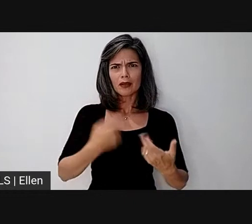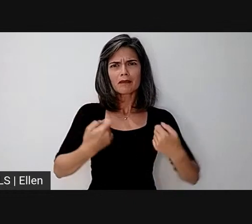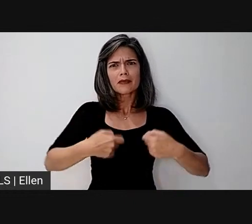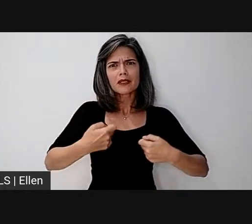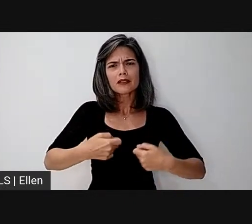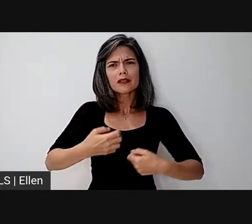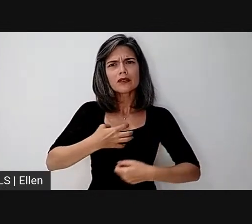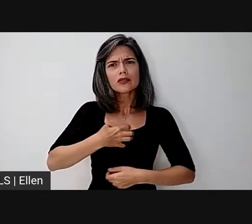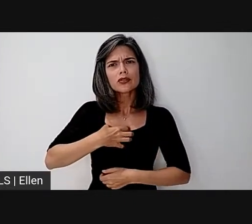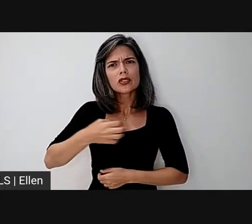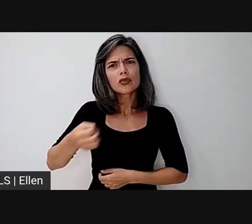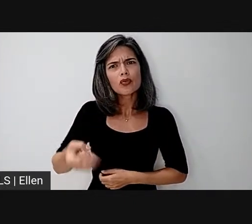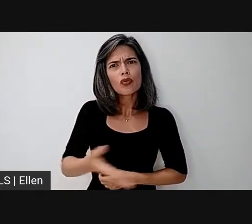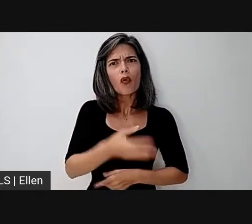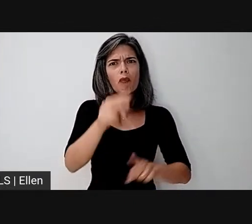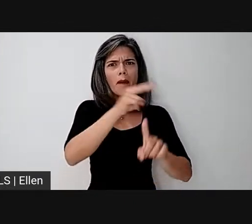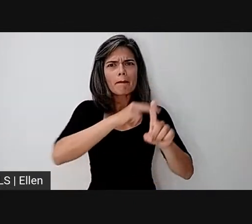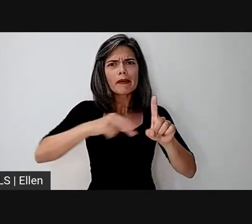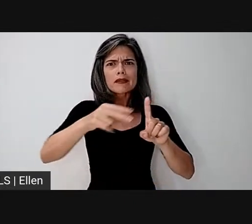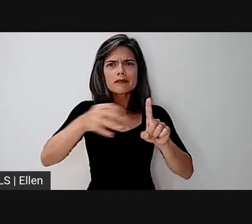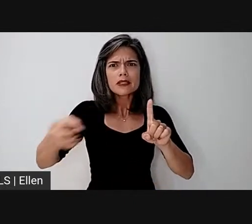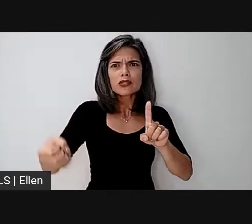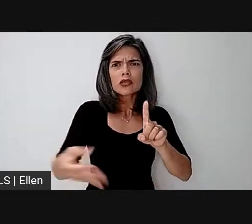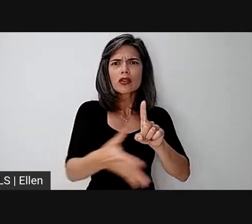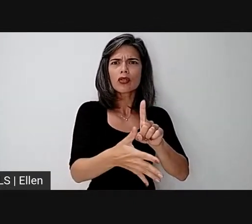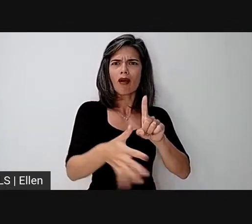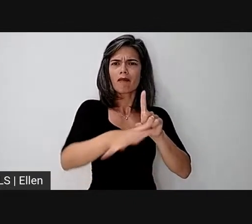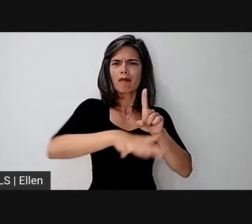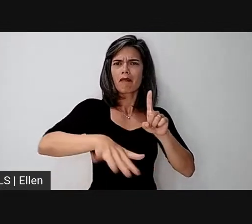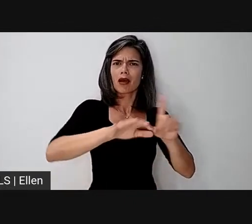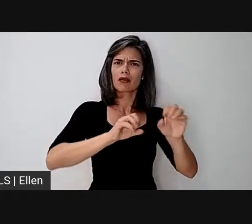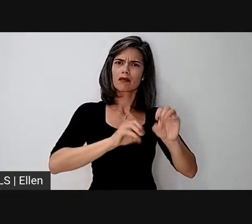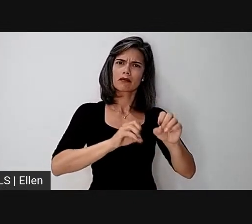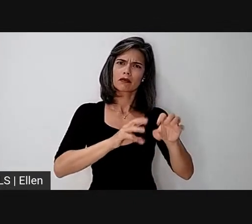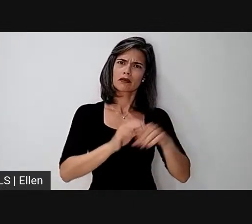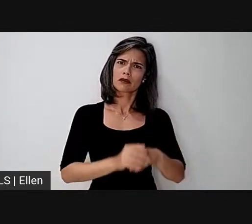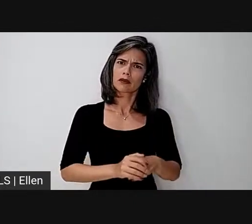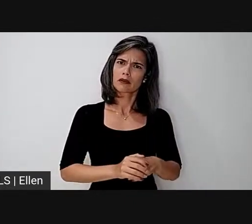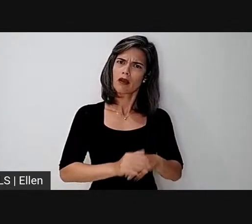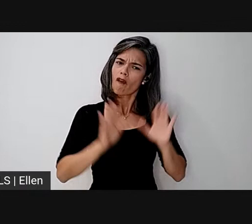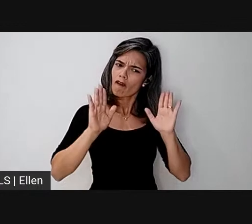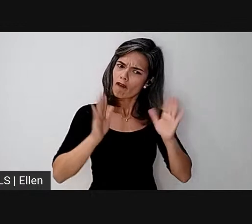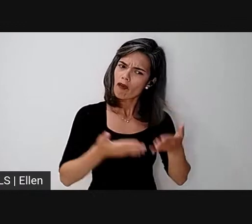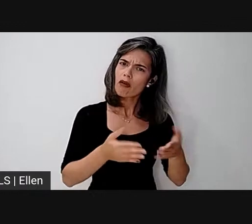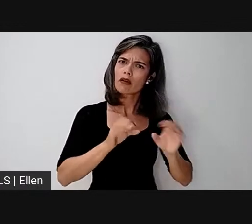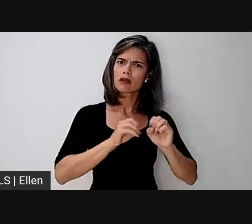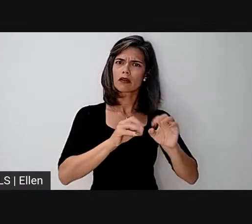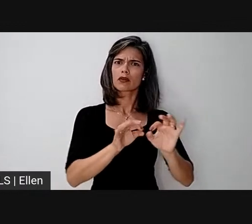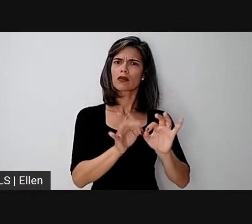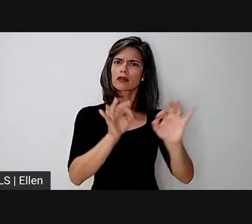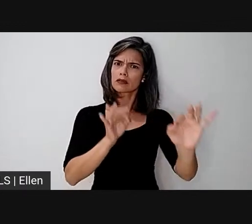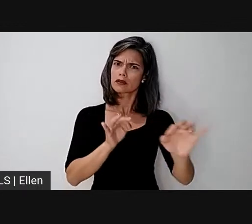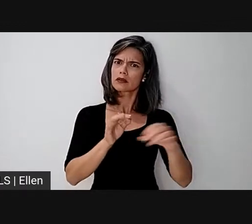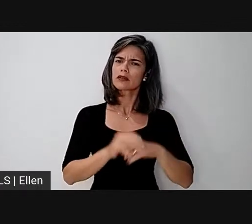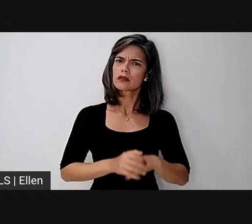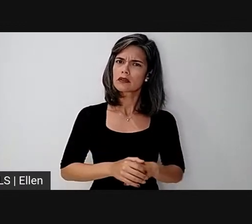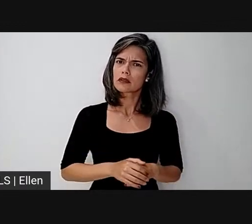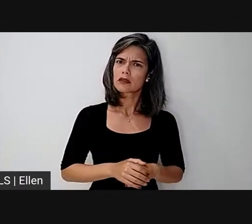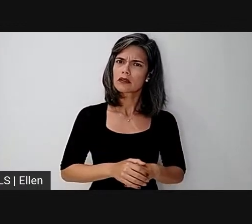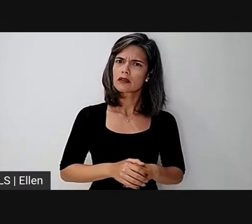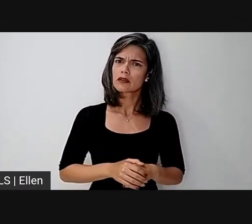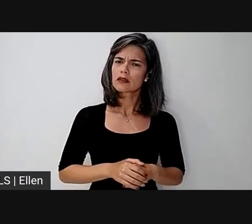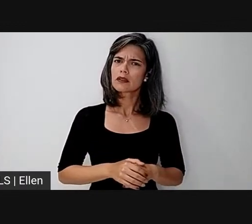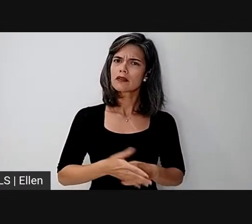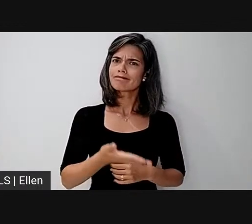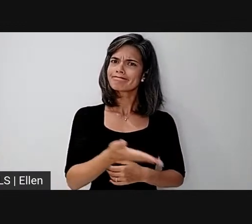todos os olhares para a educação, especialmente para a educação à distância, e para que ela fosse vista para além